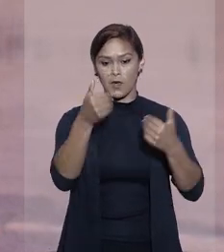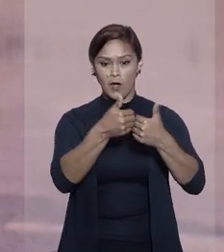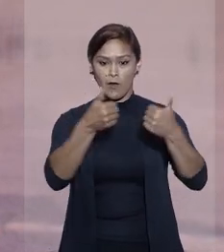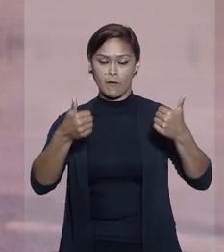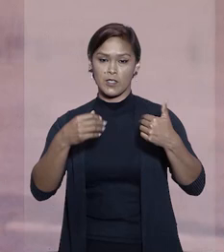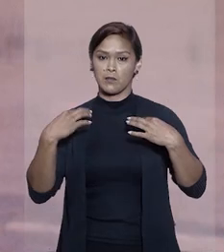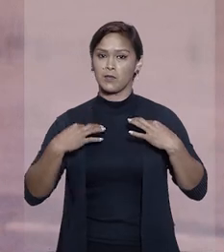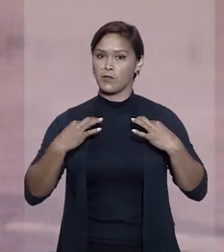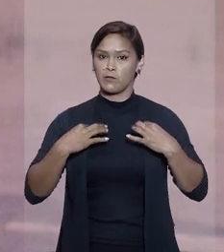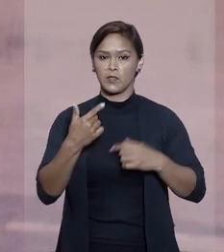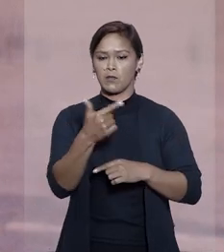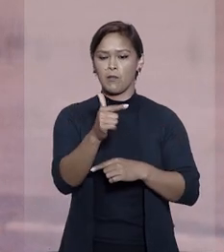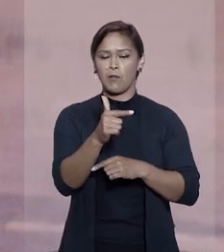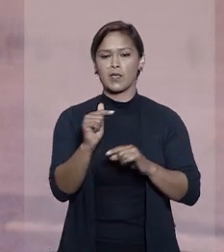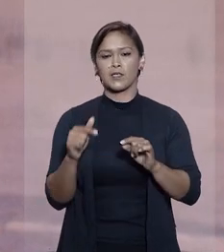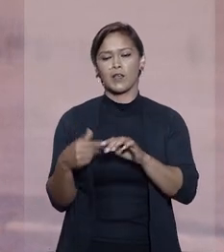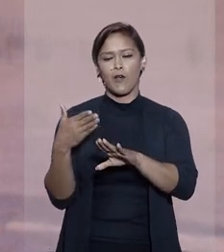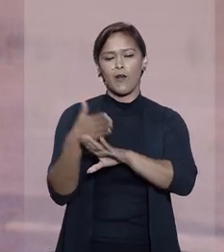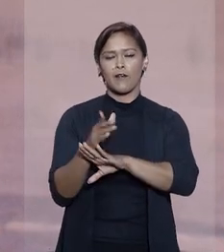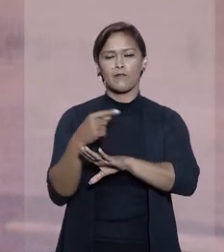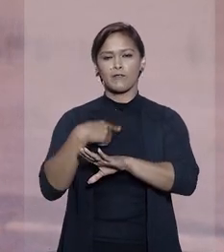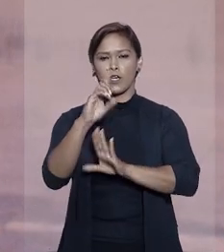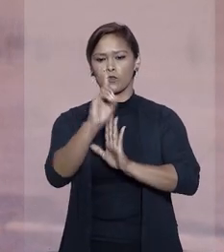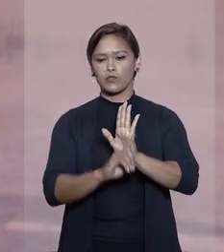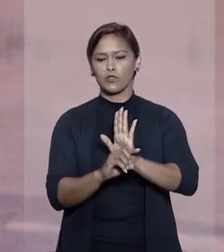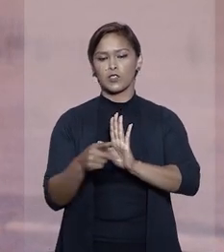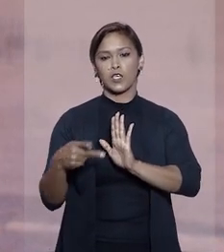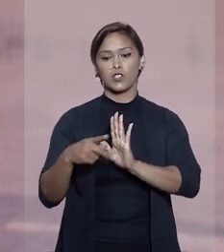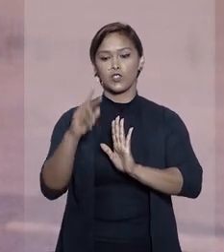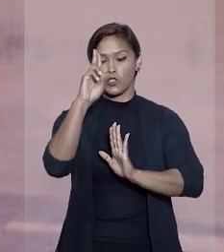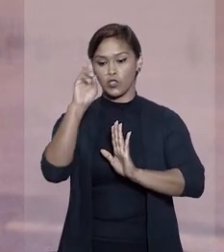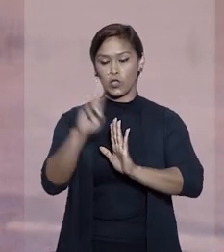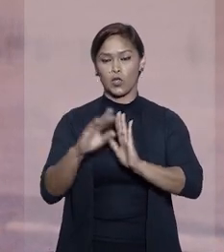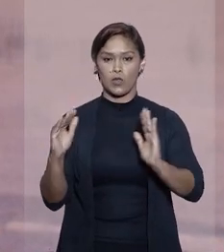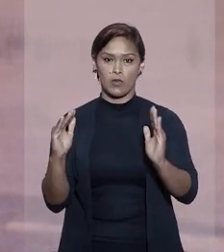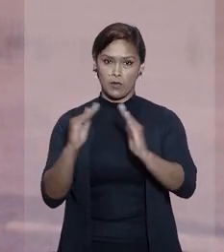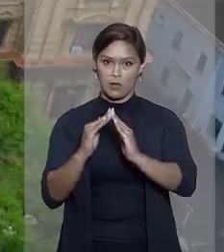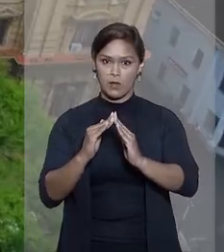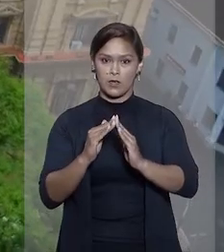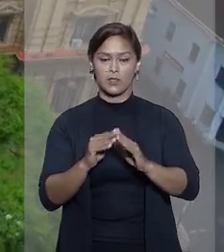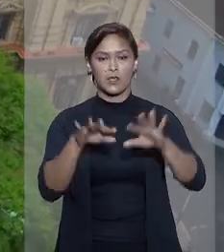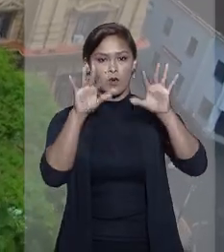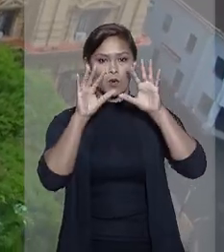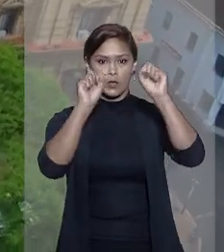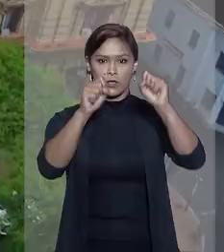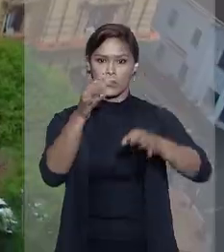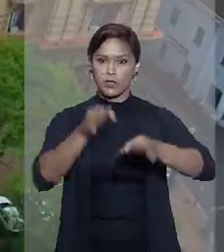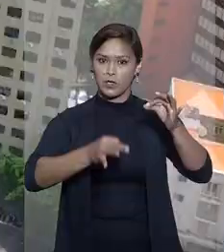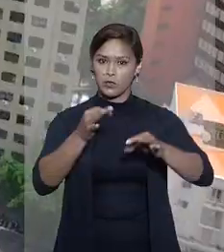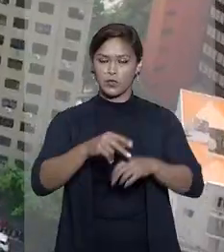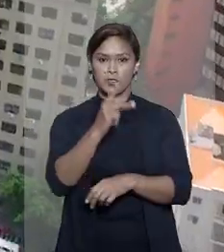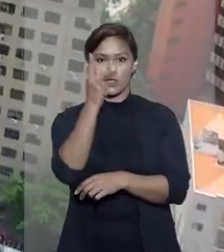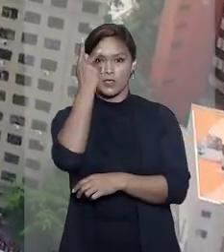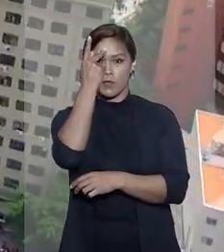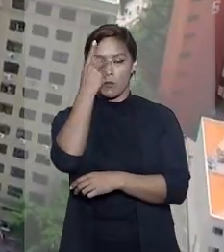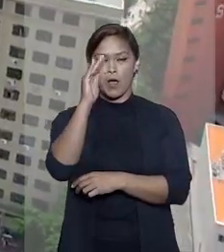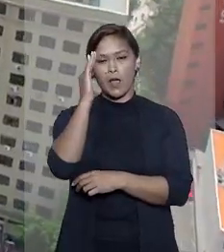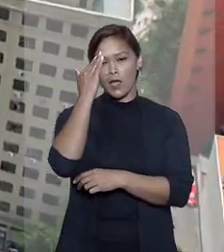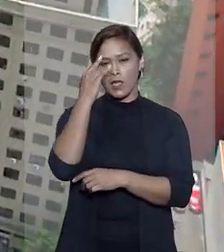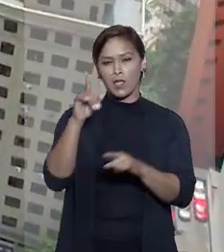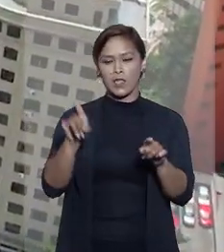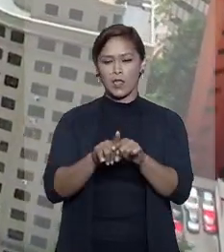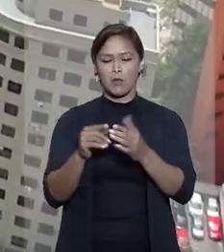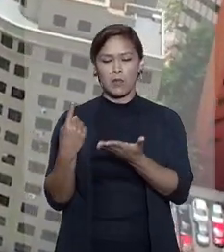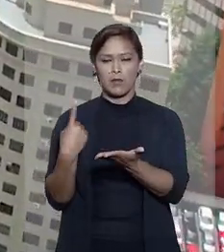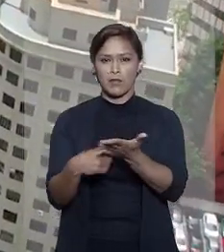afastamento físico, mas não afeta seus direitos de propriedade sobre o imóvel. O Tribunal de Justiça de São Paulo entendeu